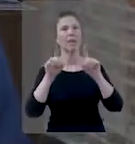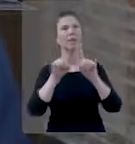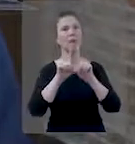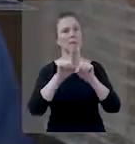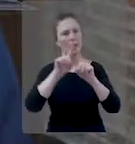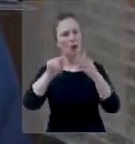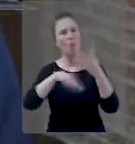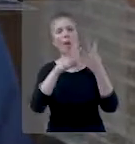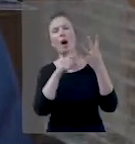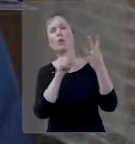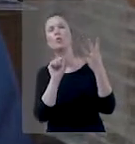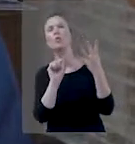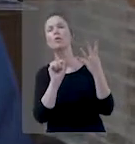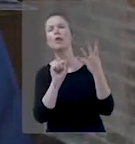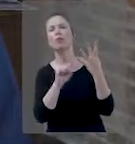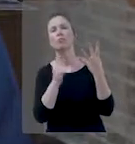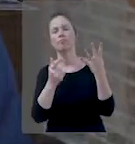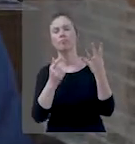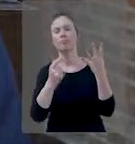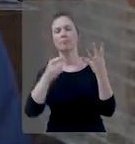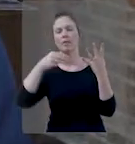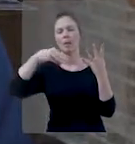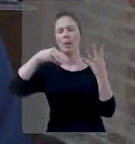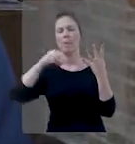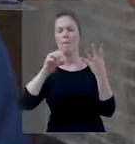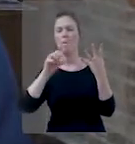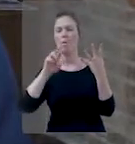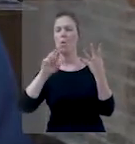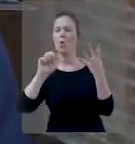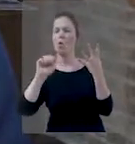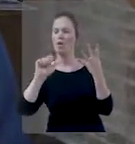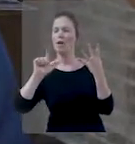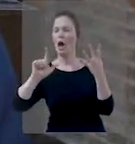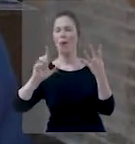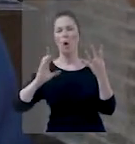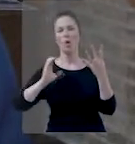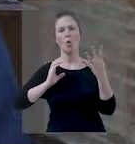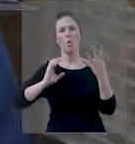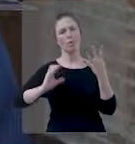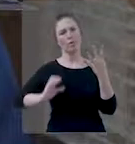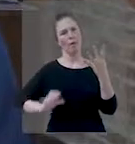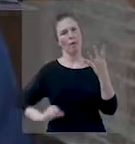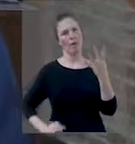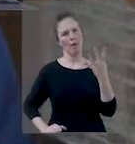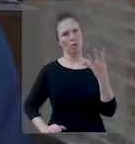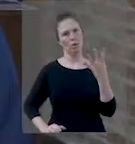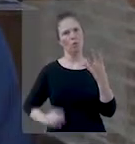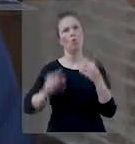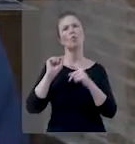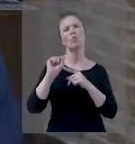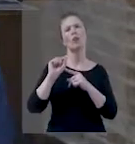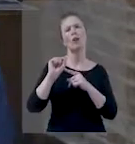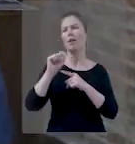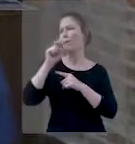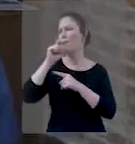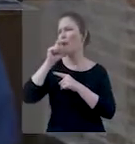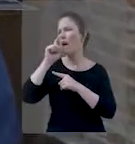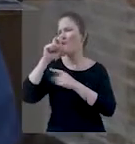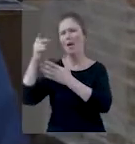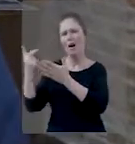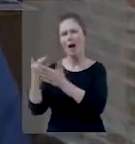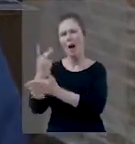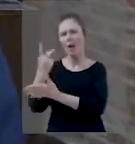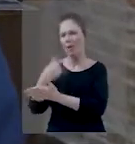E também a quarta consequência, moral, no comportamento adquirido a partir do mau